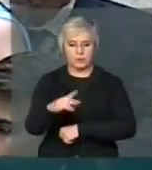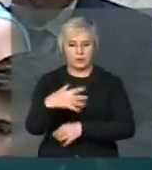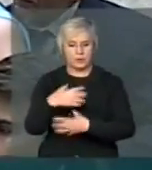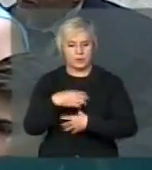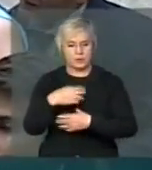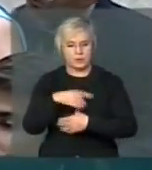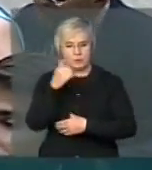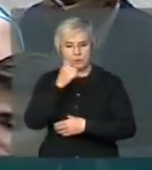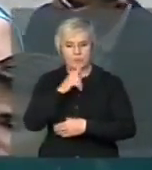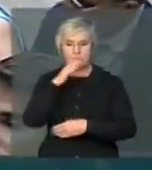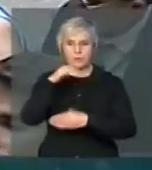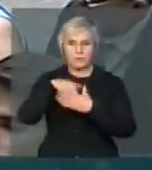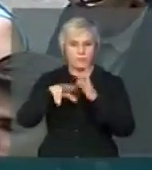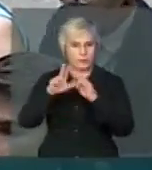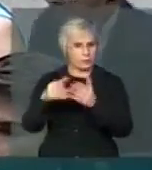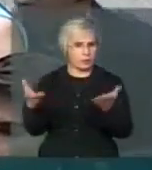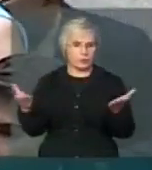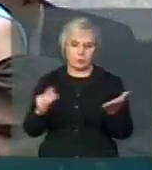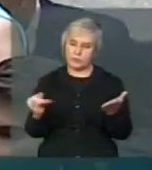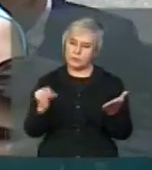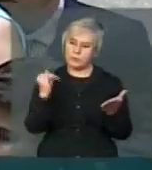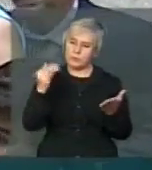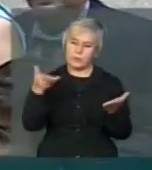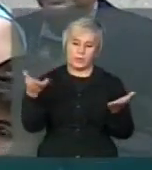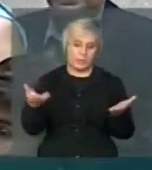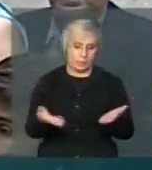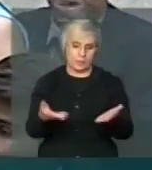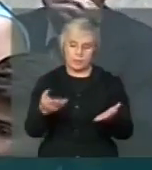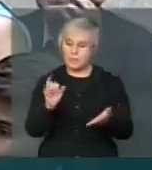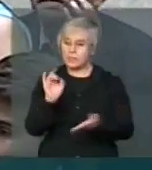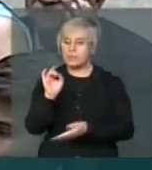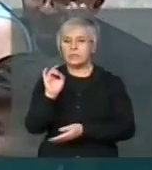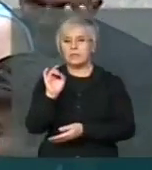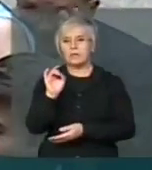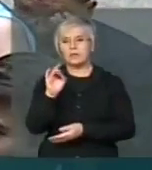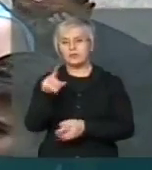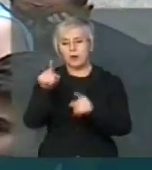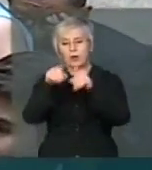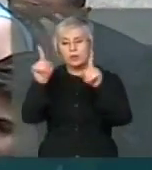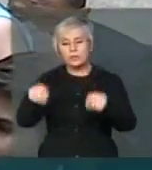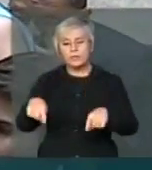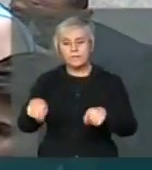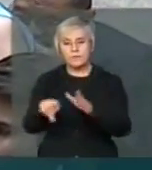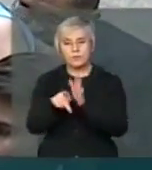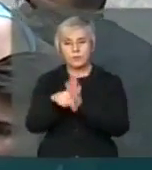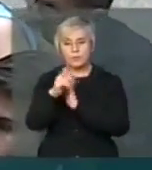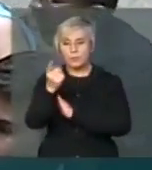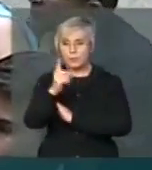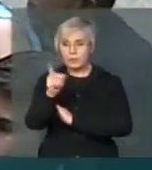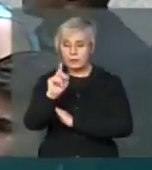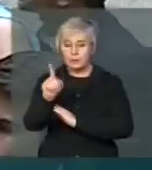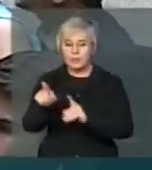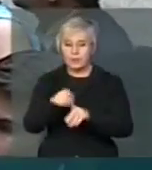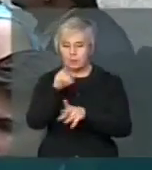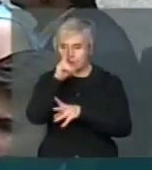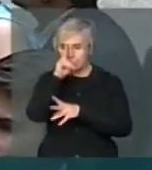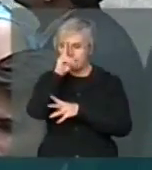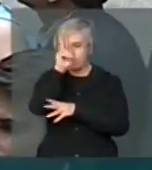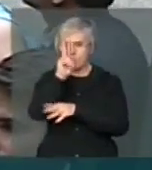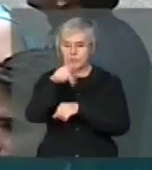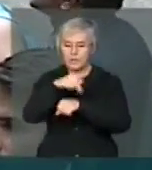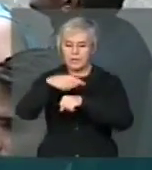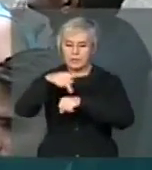de votação dessa natureza. Aqui não se trata apenas dos servidores públicos, mas se trata de fortalecer o Estado